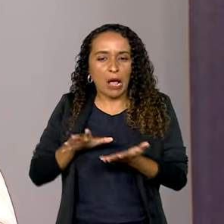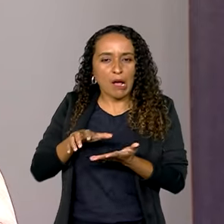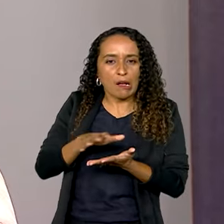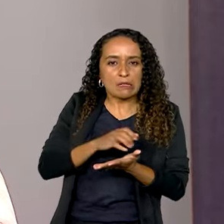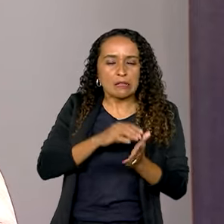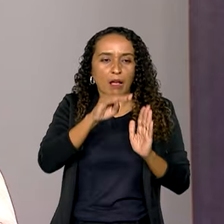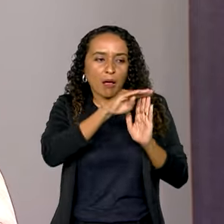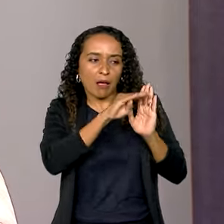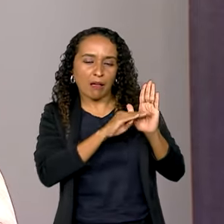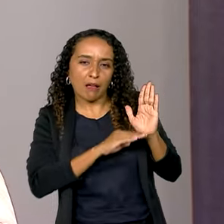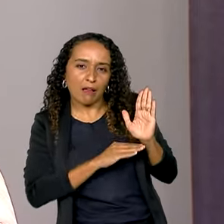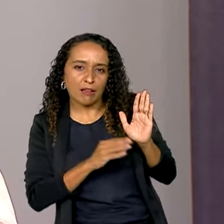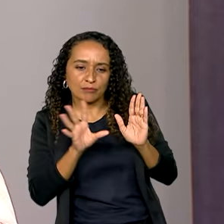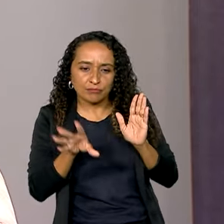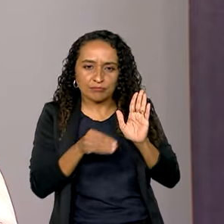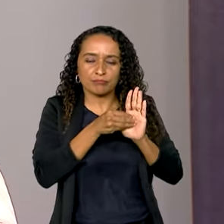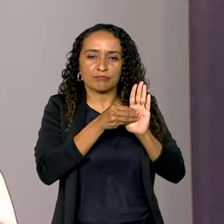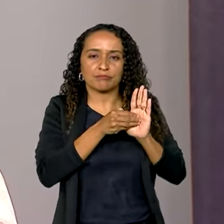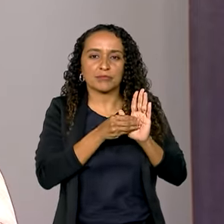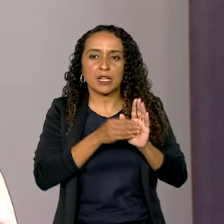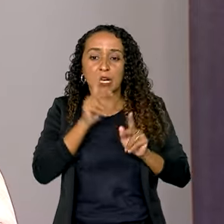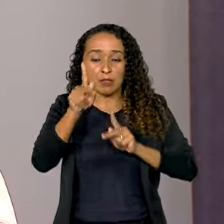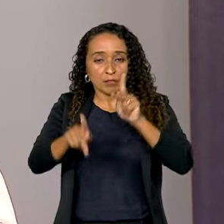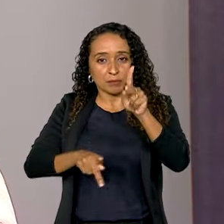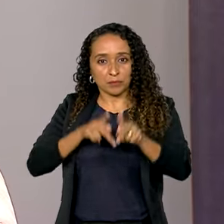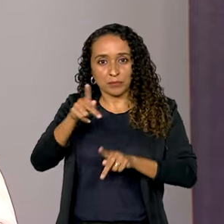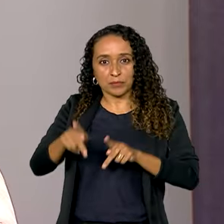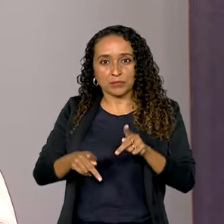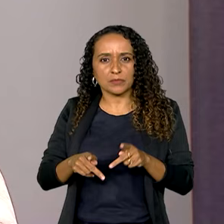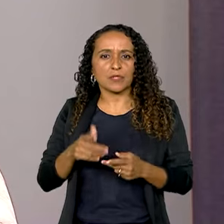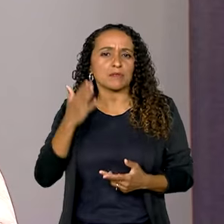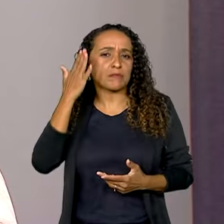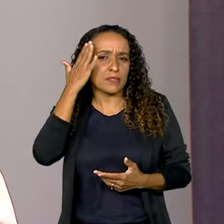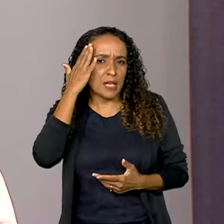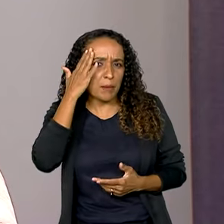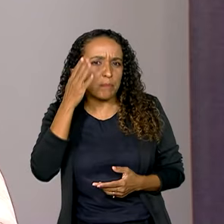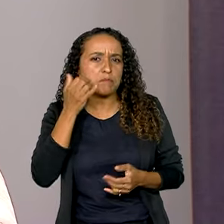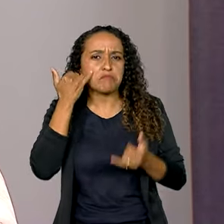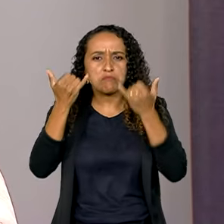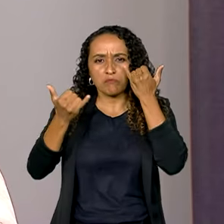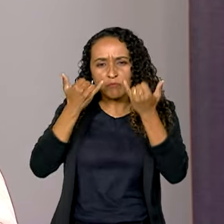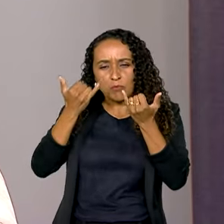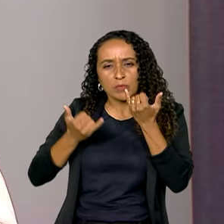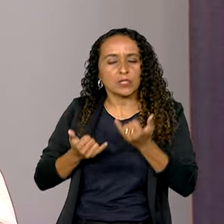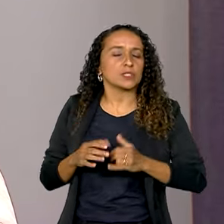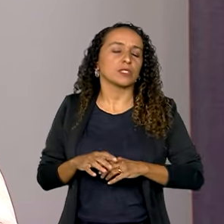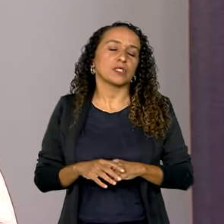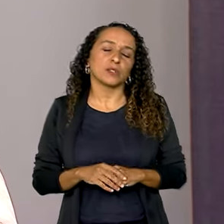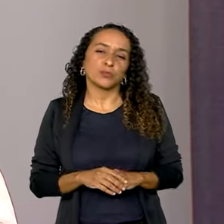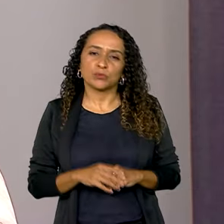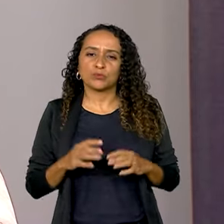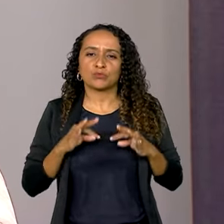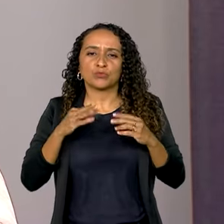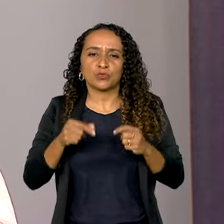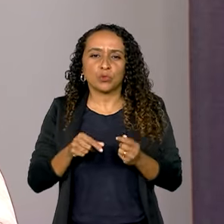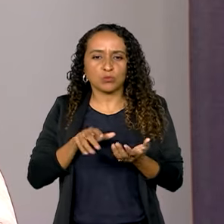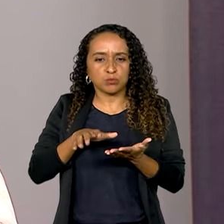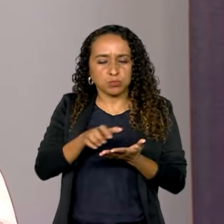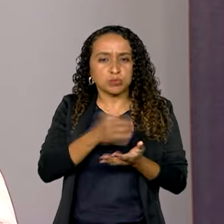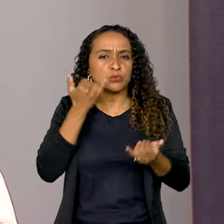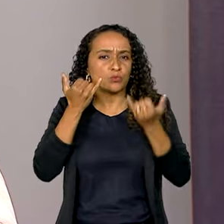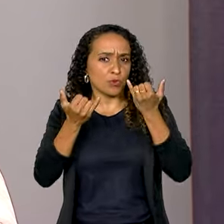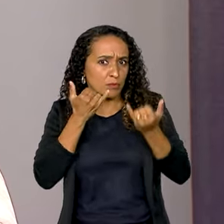ele inclui, para que a população fique por dentro desse banco de dados